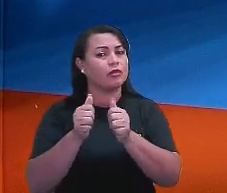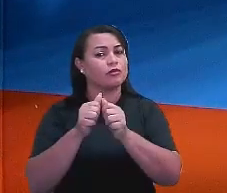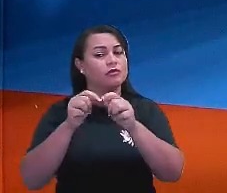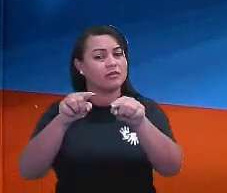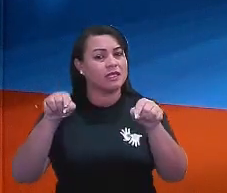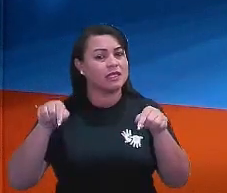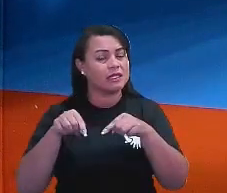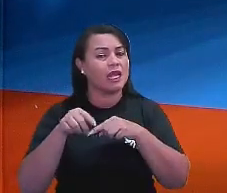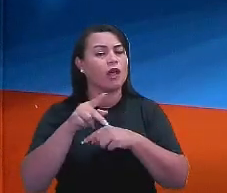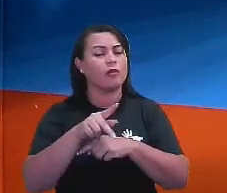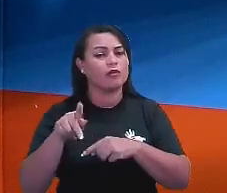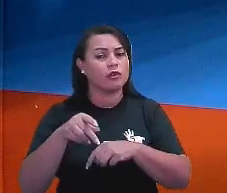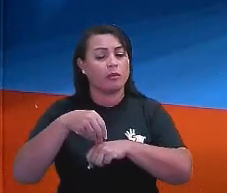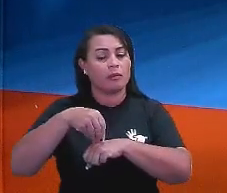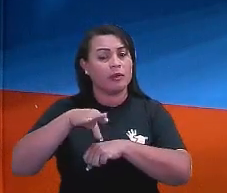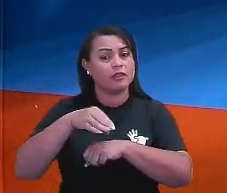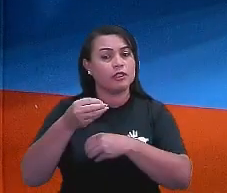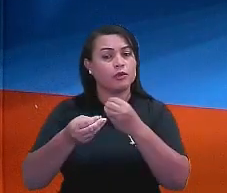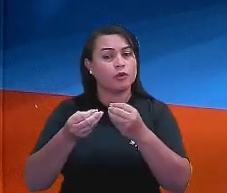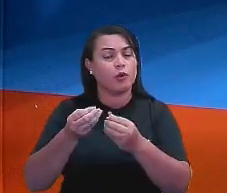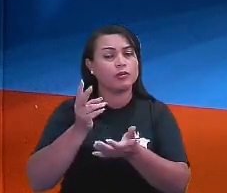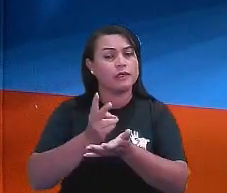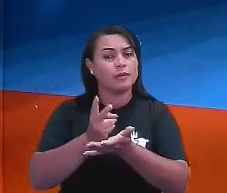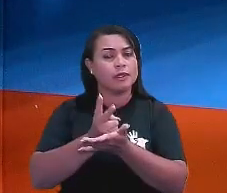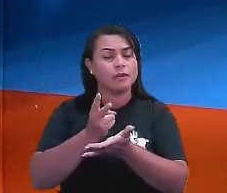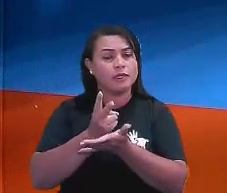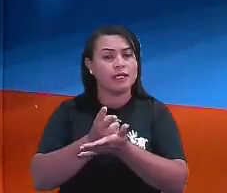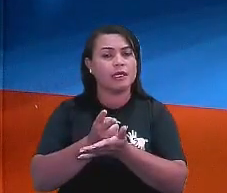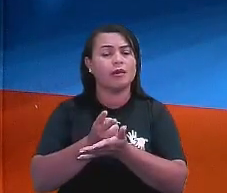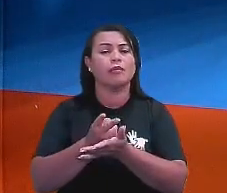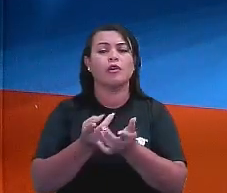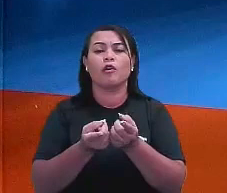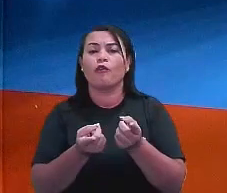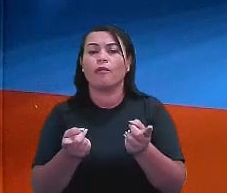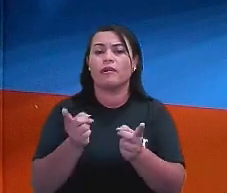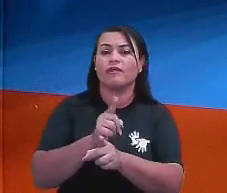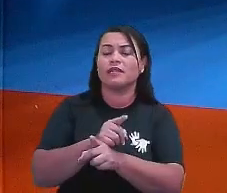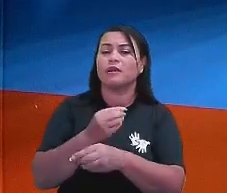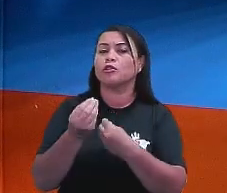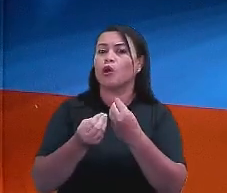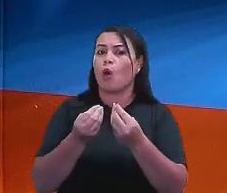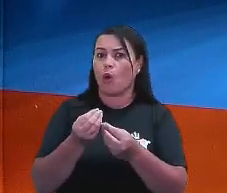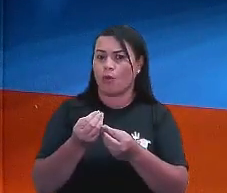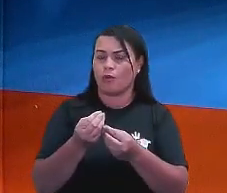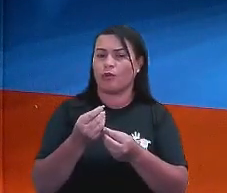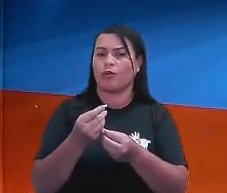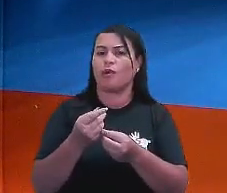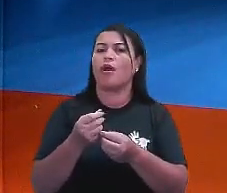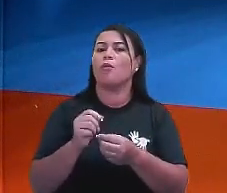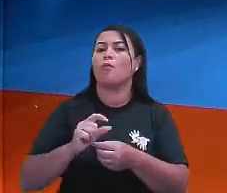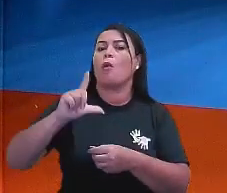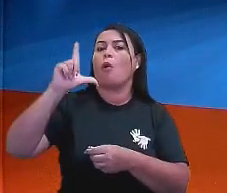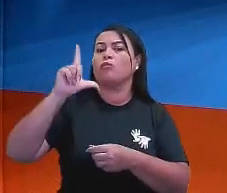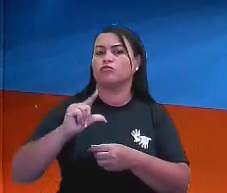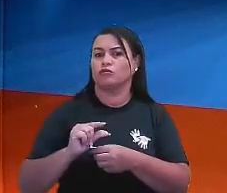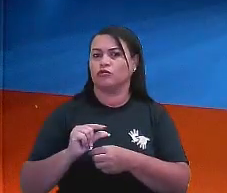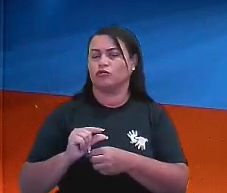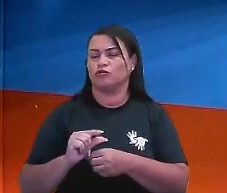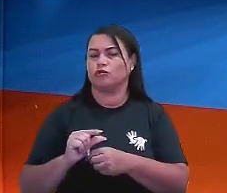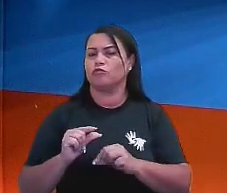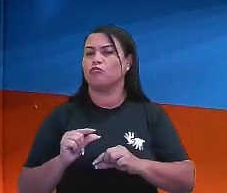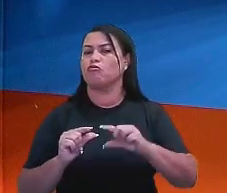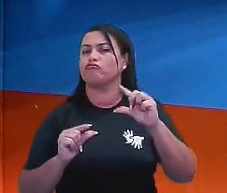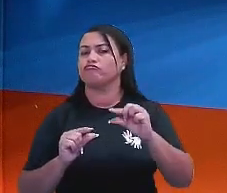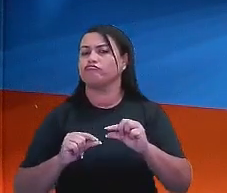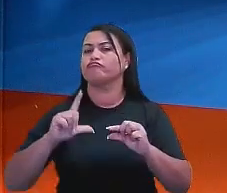vocês. Mas vai a dica. Toda vez que eu for trabalhar em versamento proporcional, eu monto dessa mesma forma, só